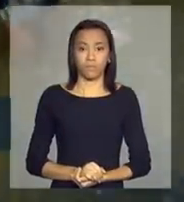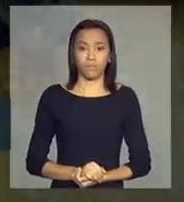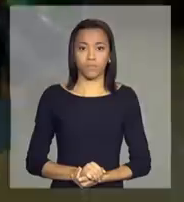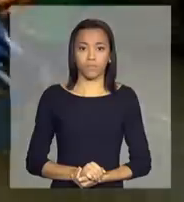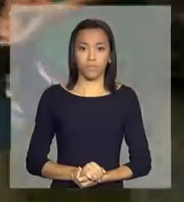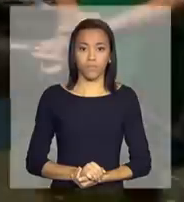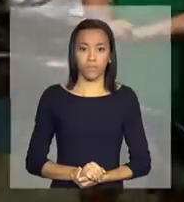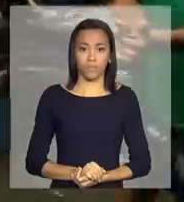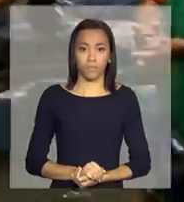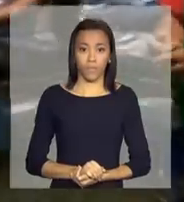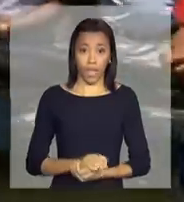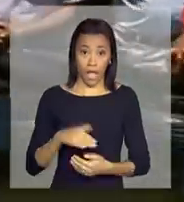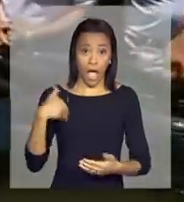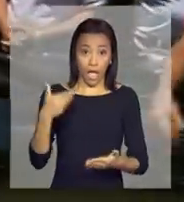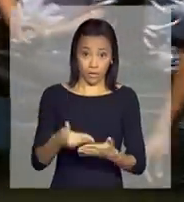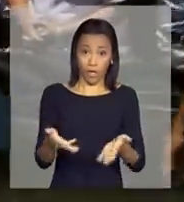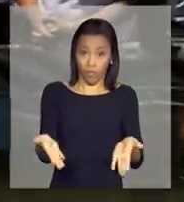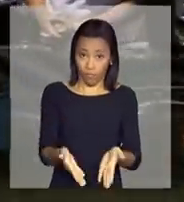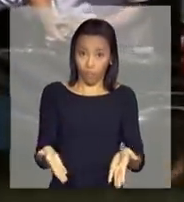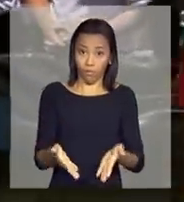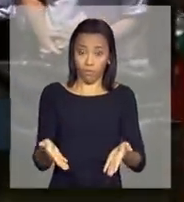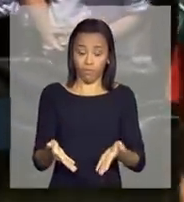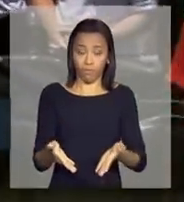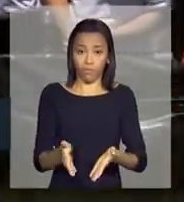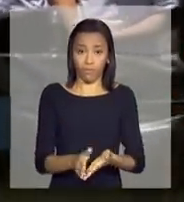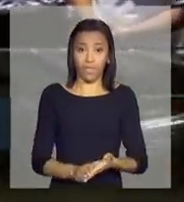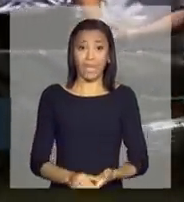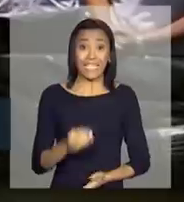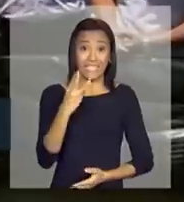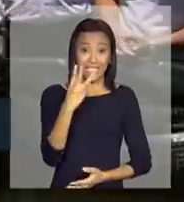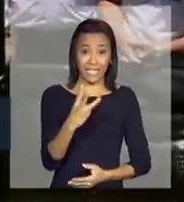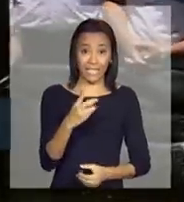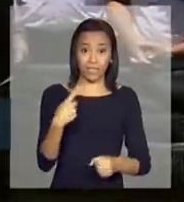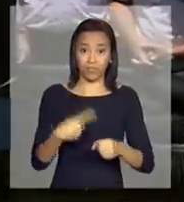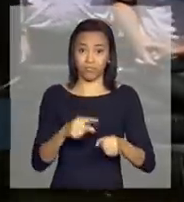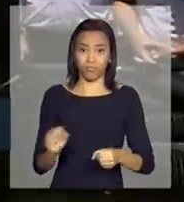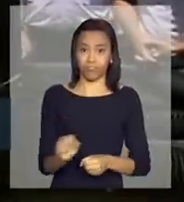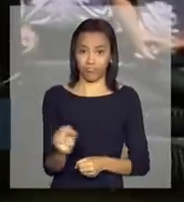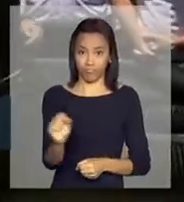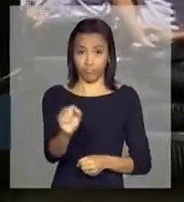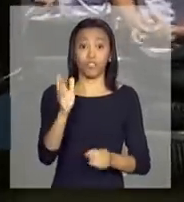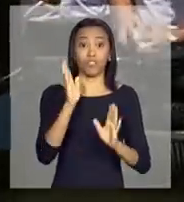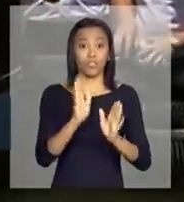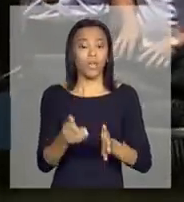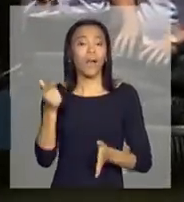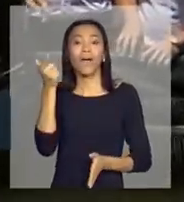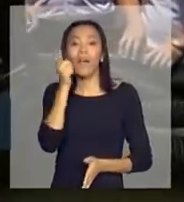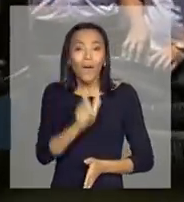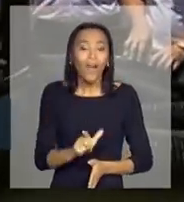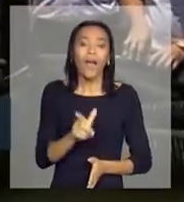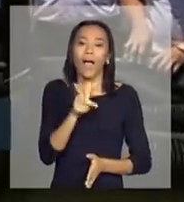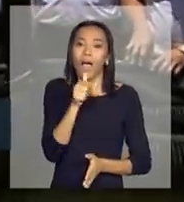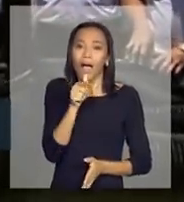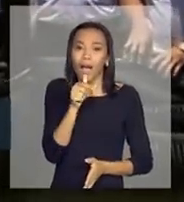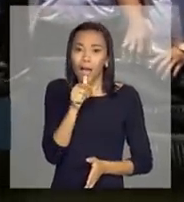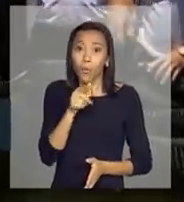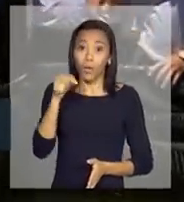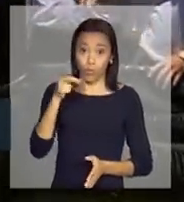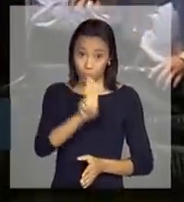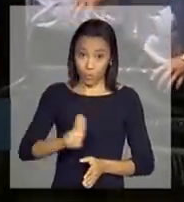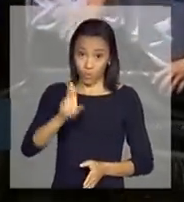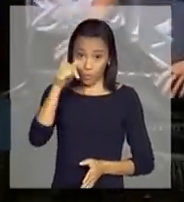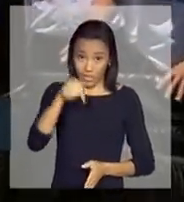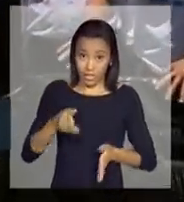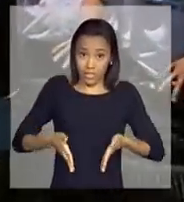Até este momento, três municípios alagoanos já estão sendo beneficiados pelo canal